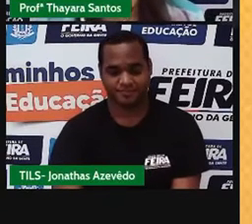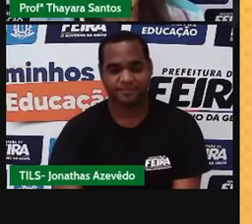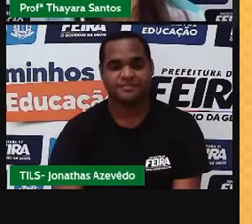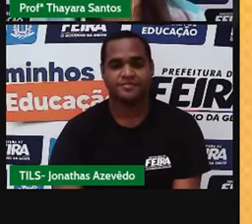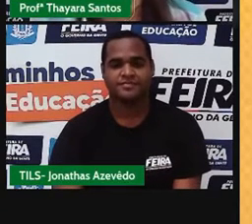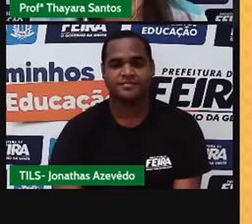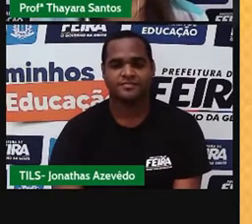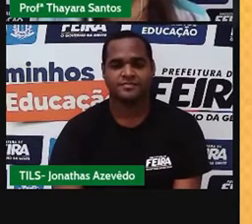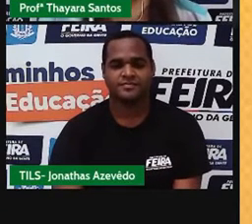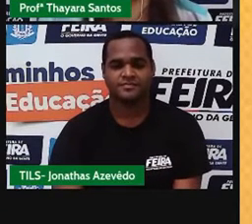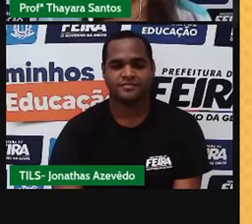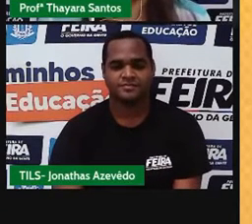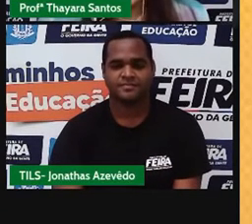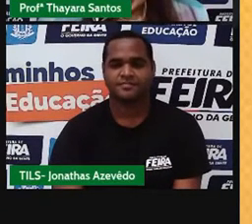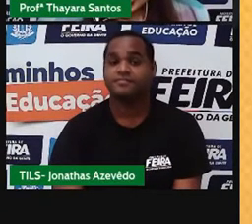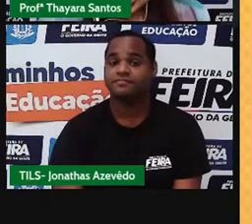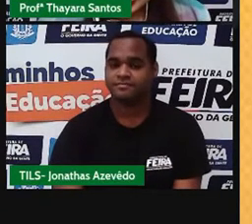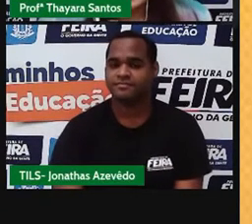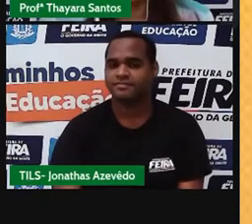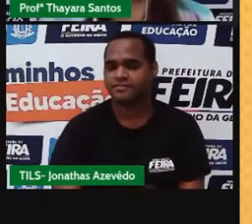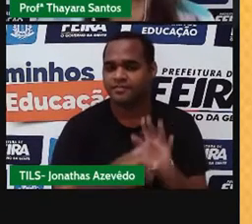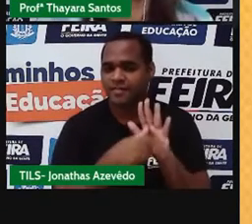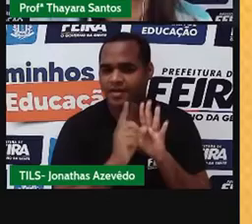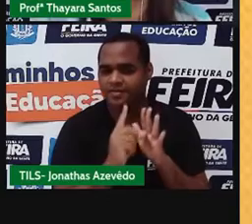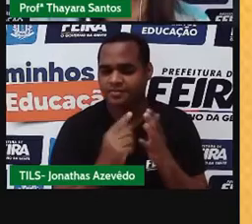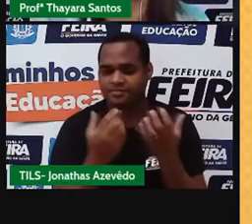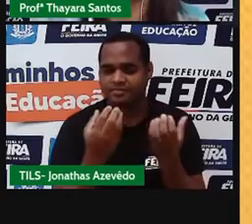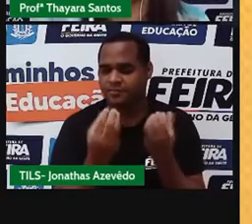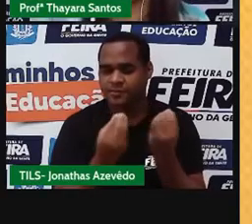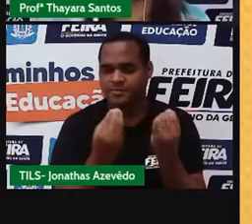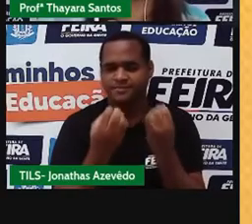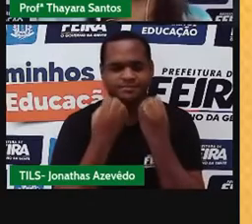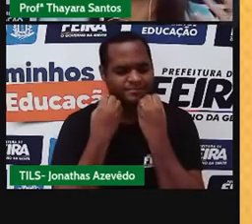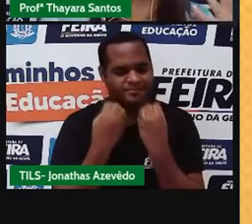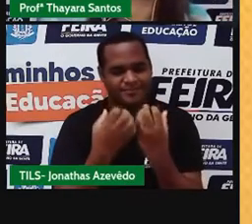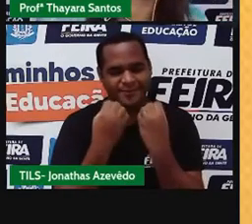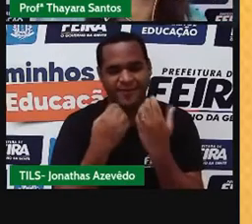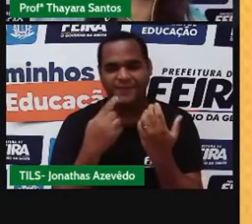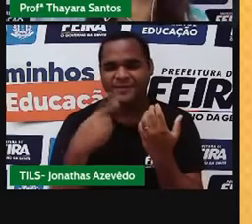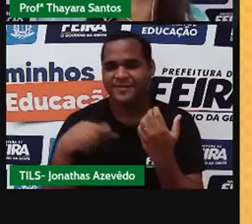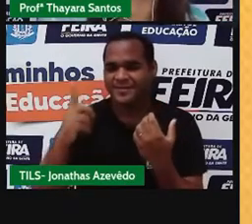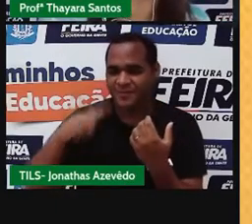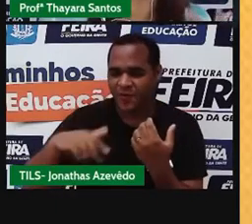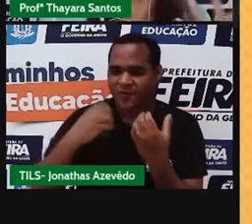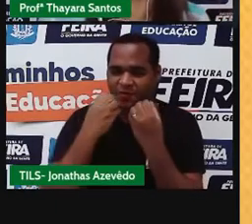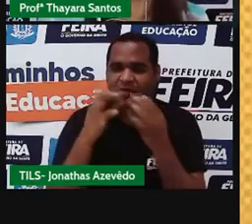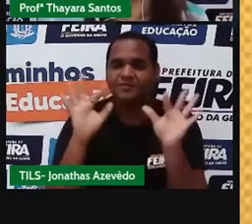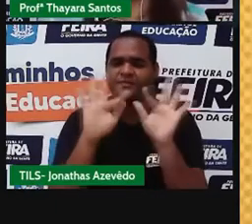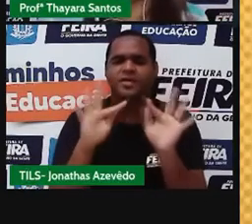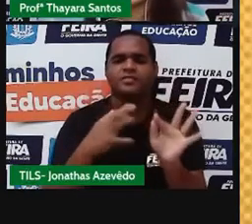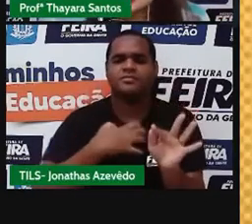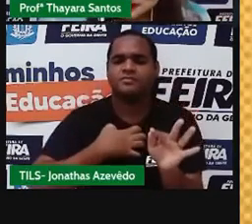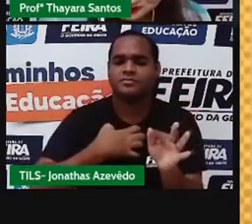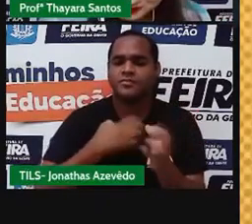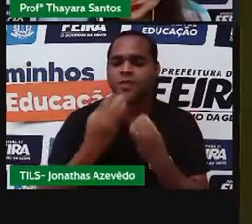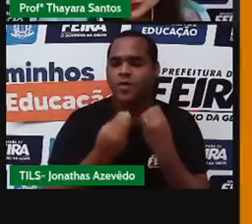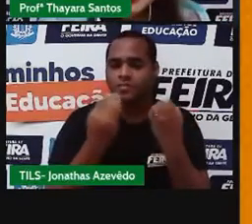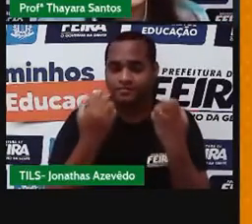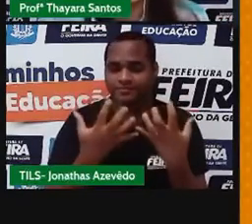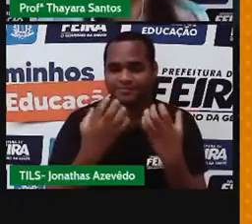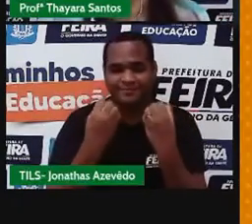ano. Então, antes de tudo, que bom que vocês estão aqui comigo de novo, eu fico muito feliz de tê-los aqui.